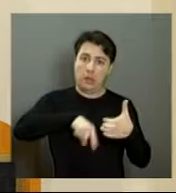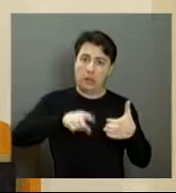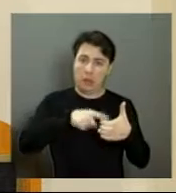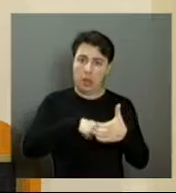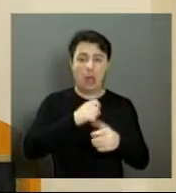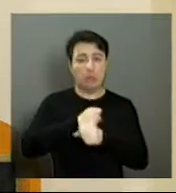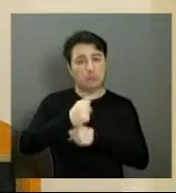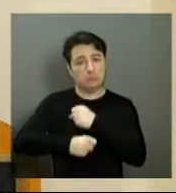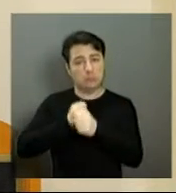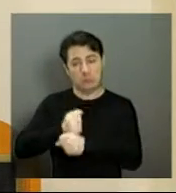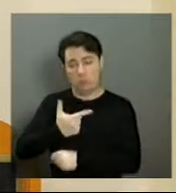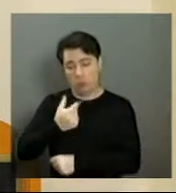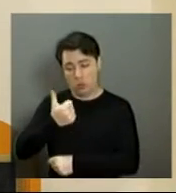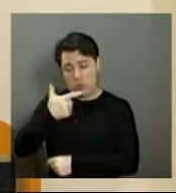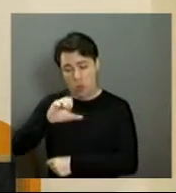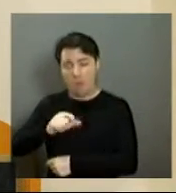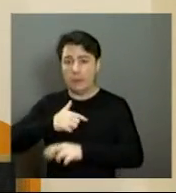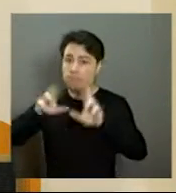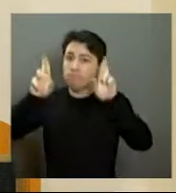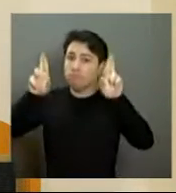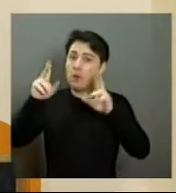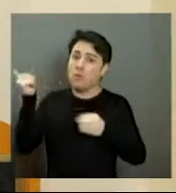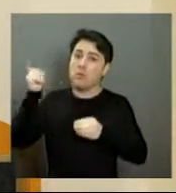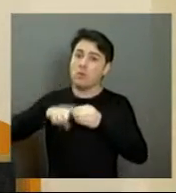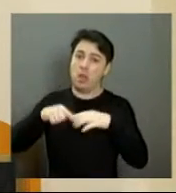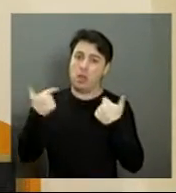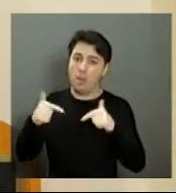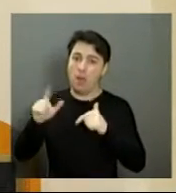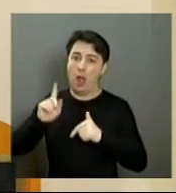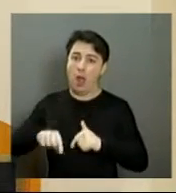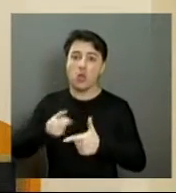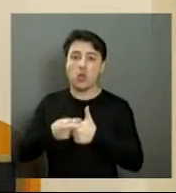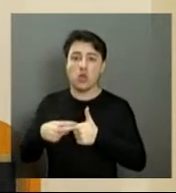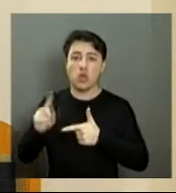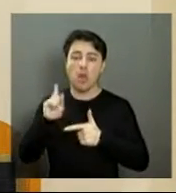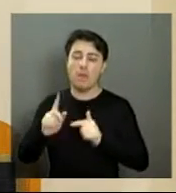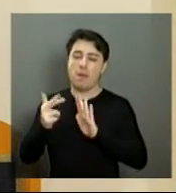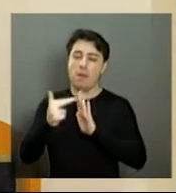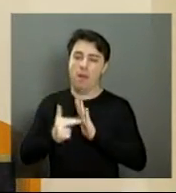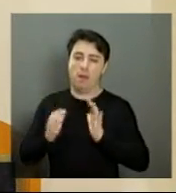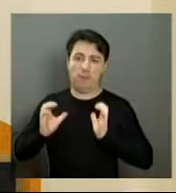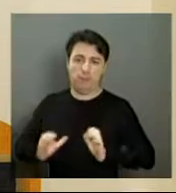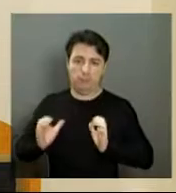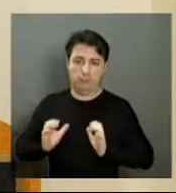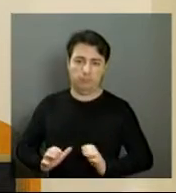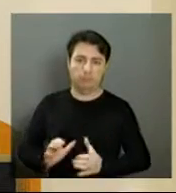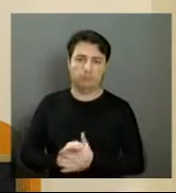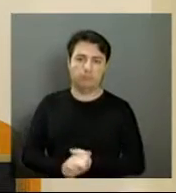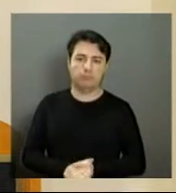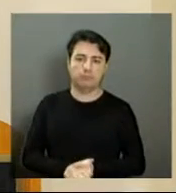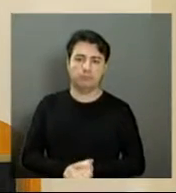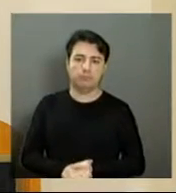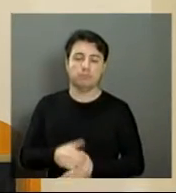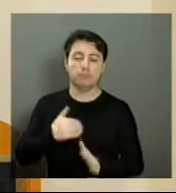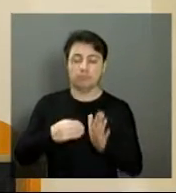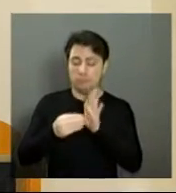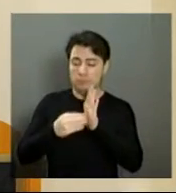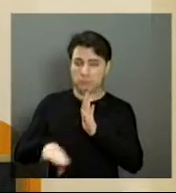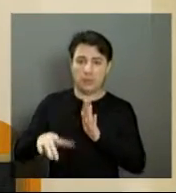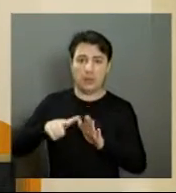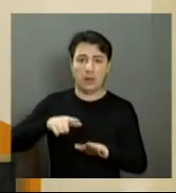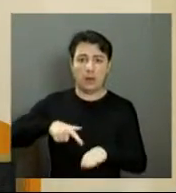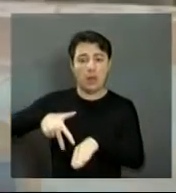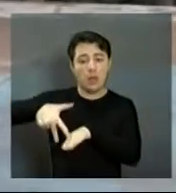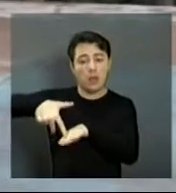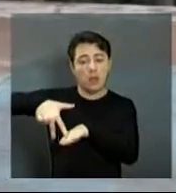2019, a gente possa retomar ela e fazer a revisão do Código de Posturas. Nós também fizemos a indicação para pista de skate, pista